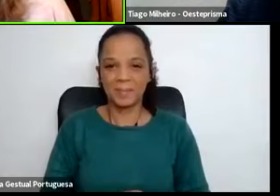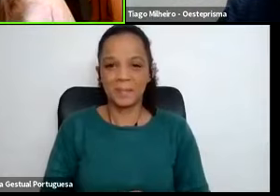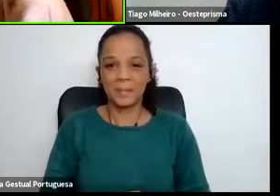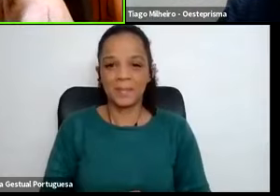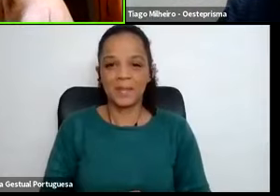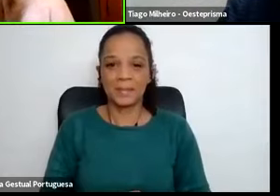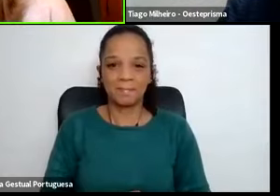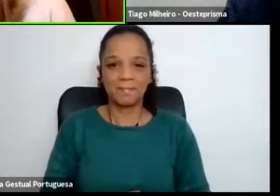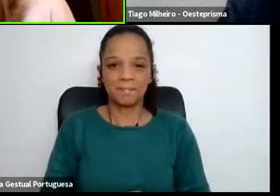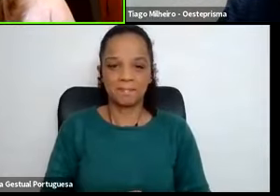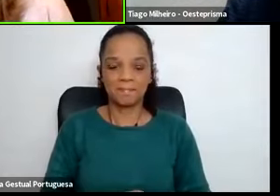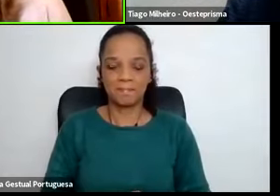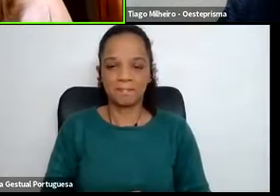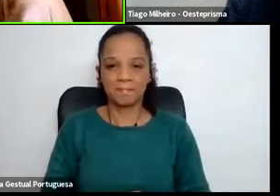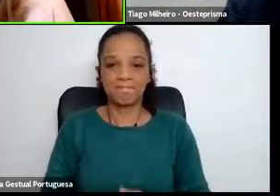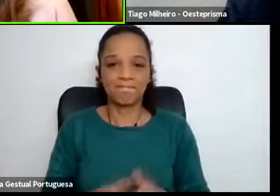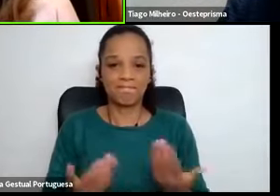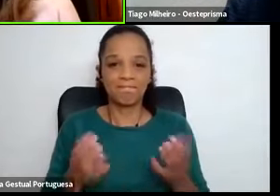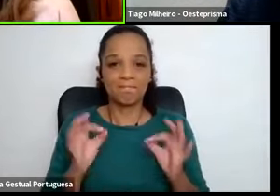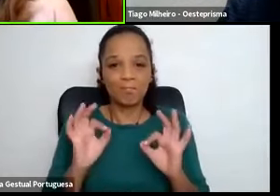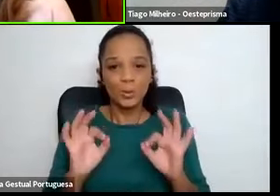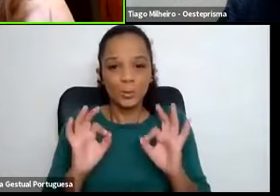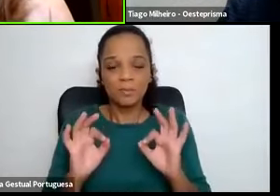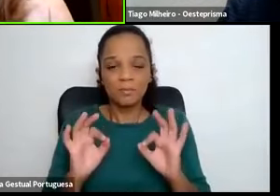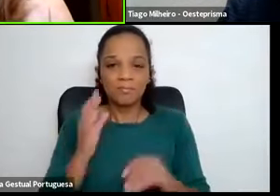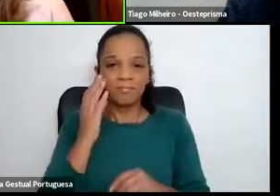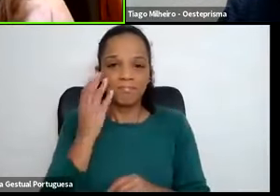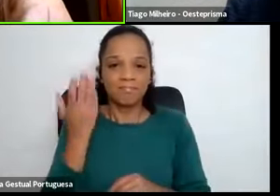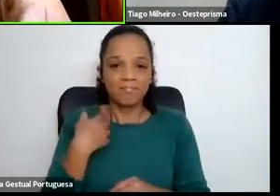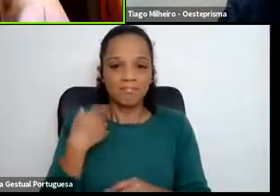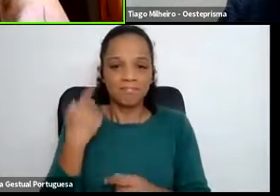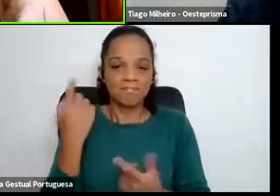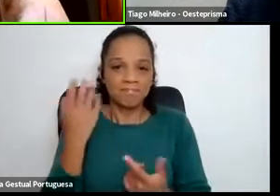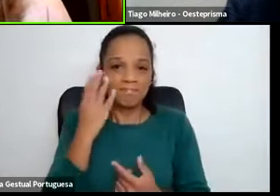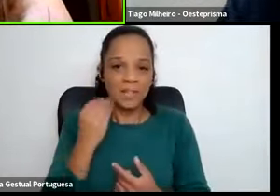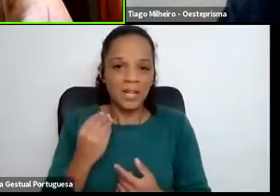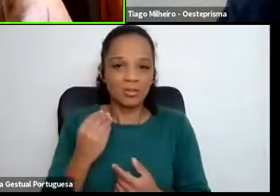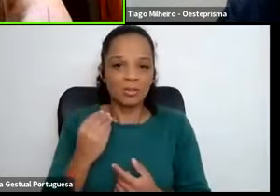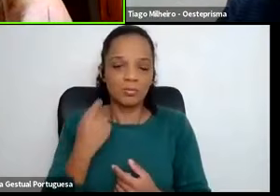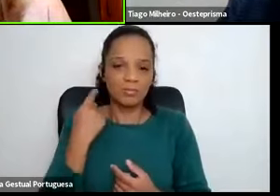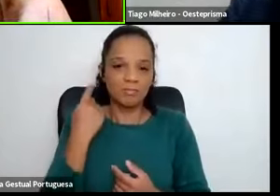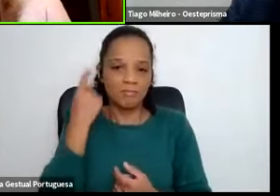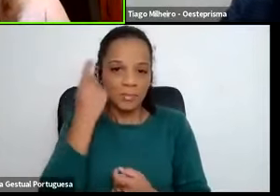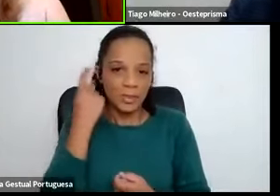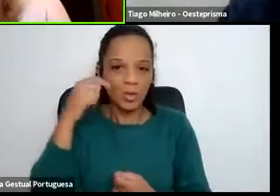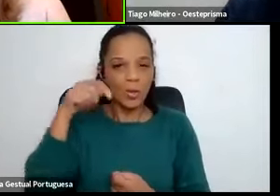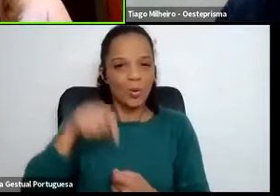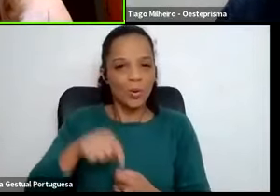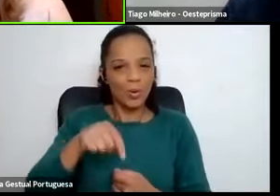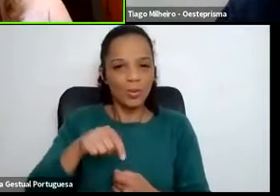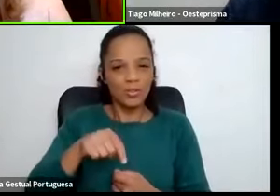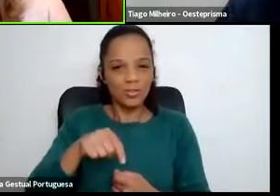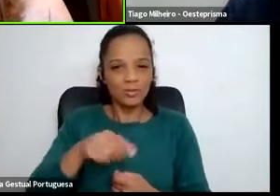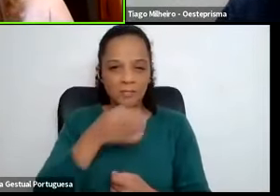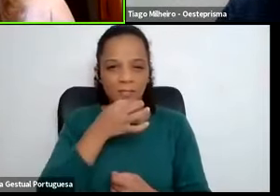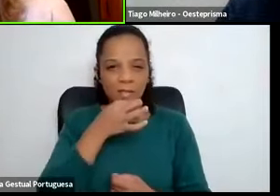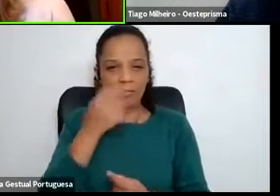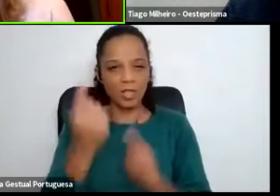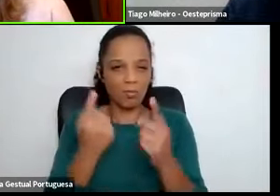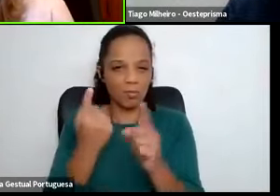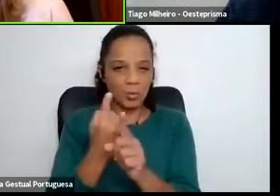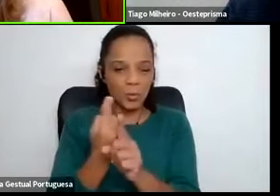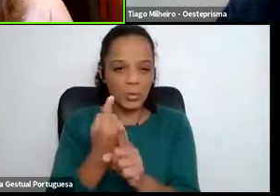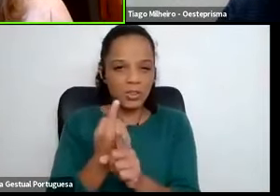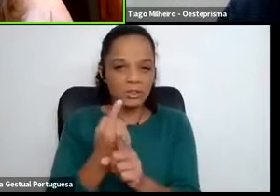Pronto, penso que hoje já abordámos aqui algumas questões